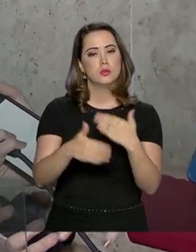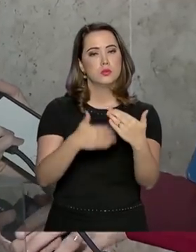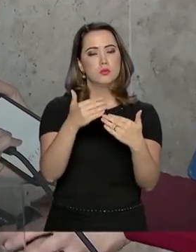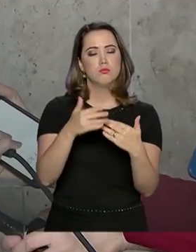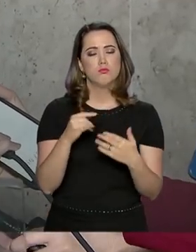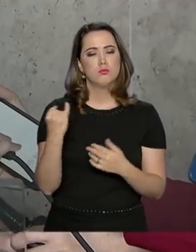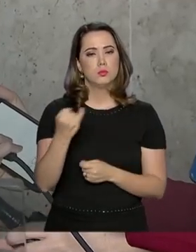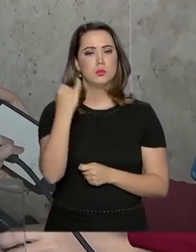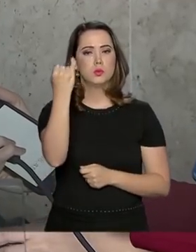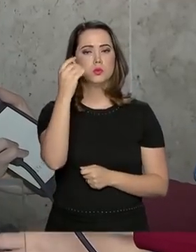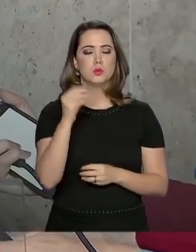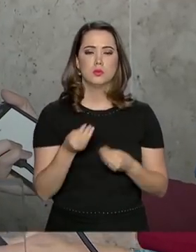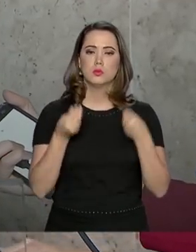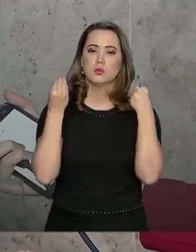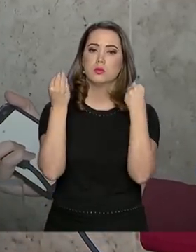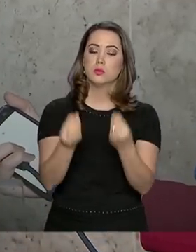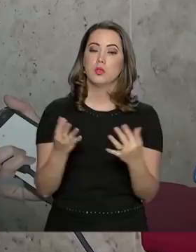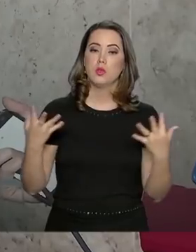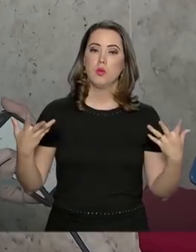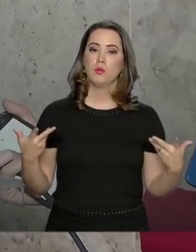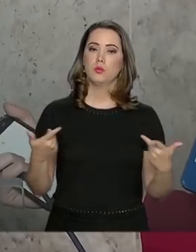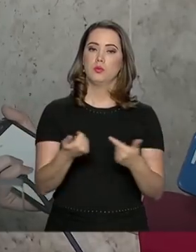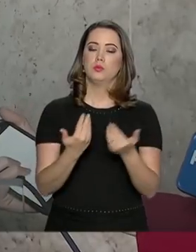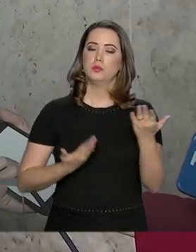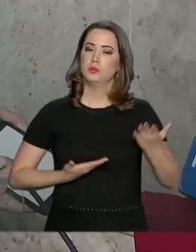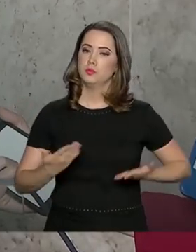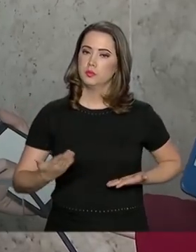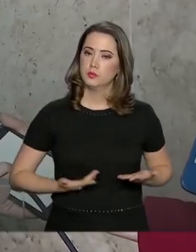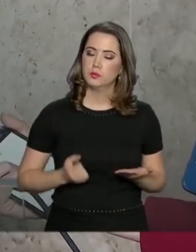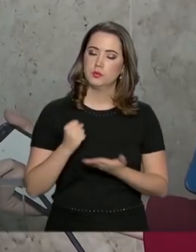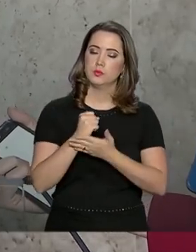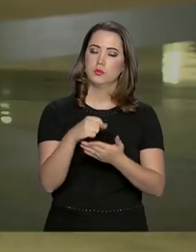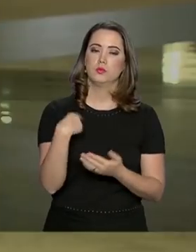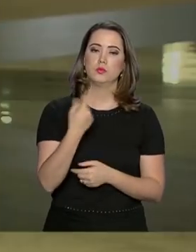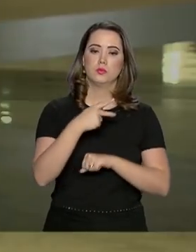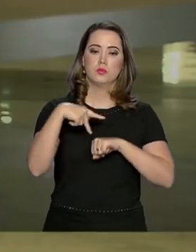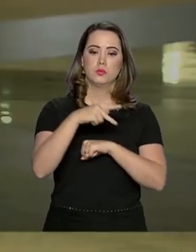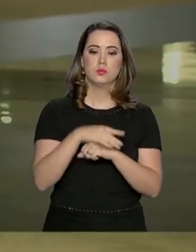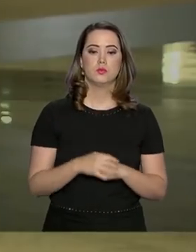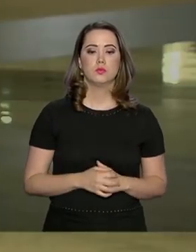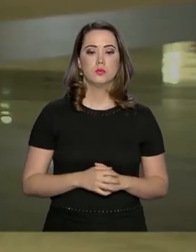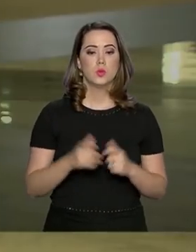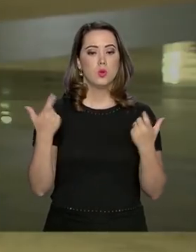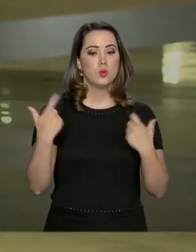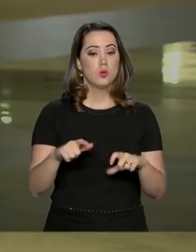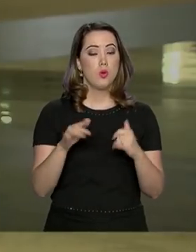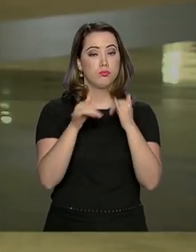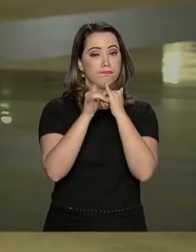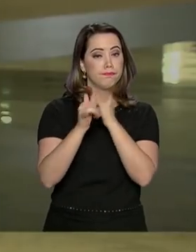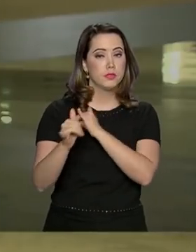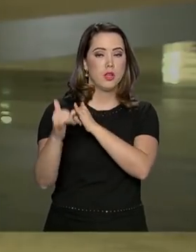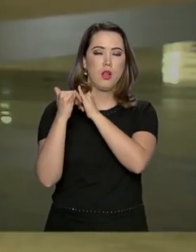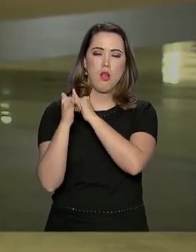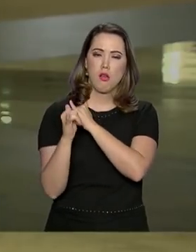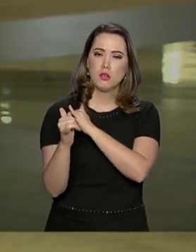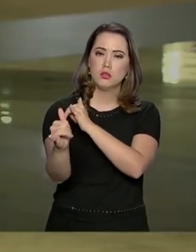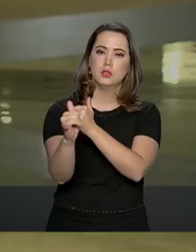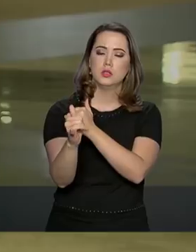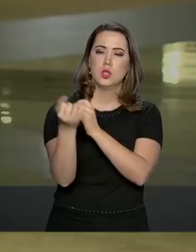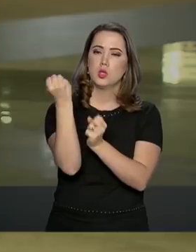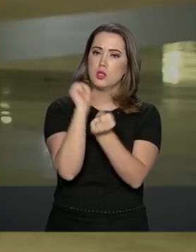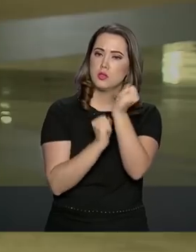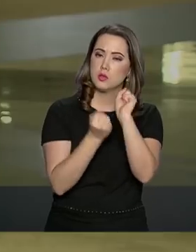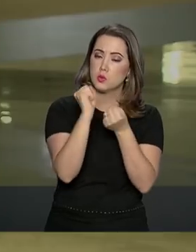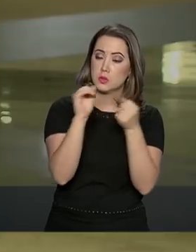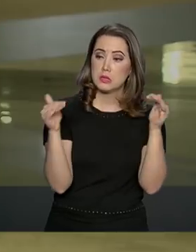robusta garantindo a qualidade do serviço prestado no nosso país. As linhas de transmissão levam a energia das usinas geradoras